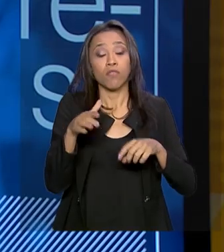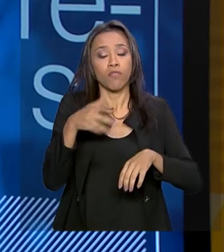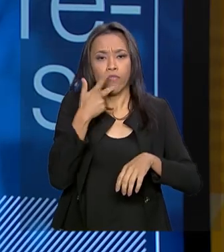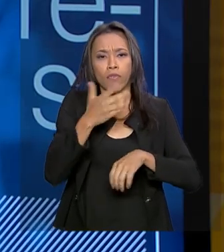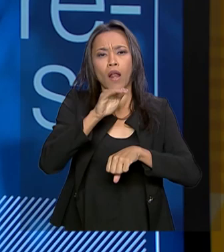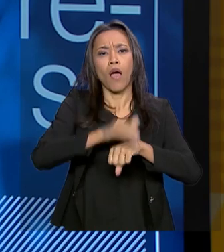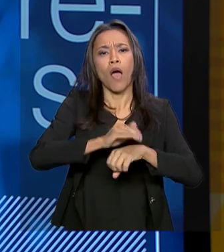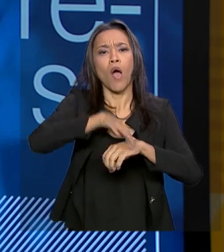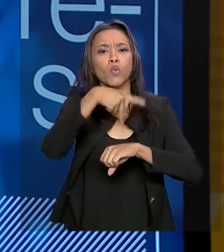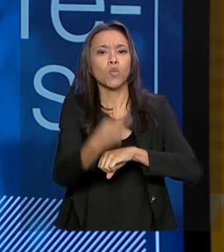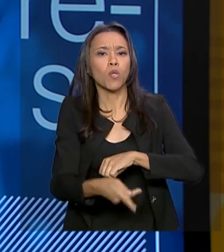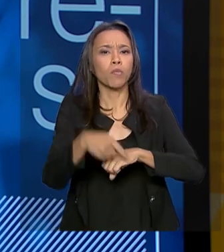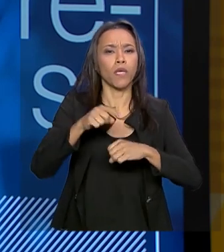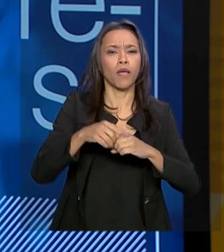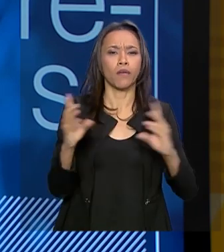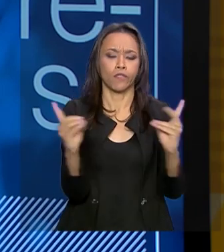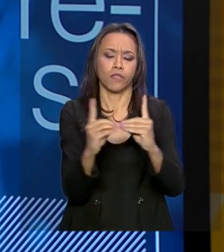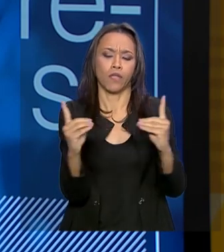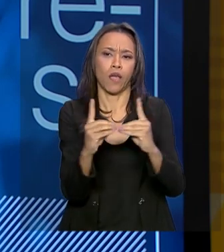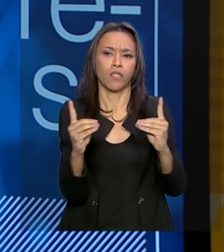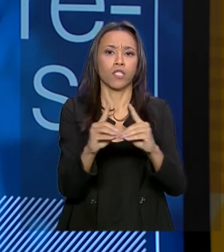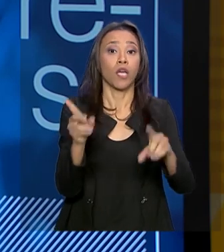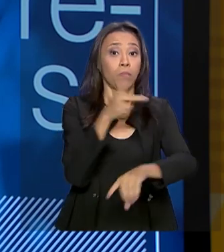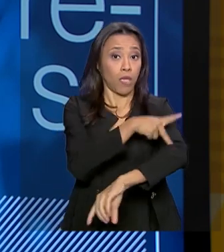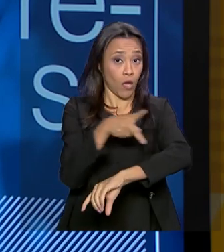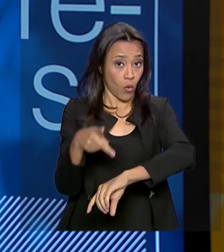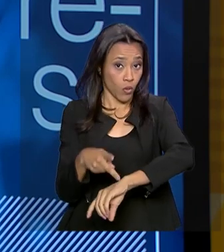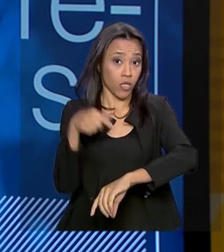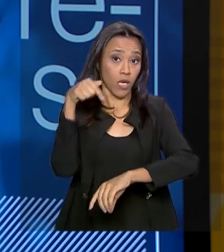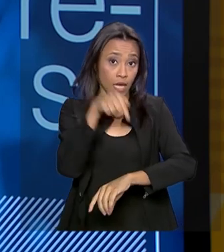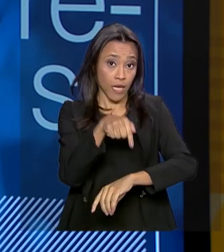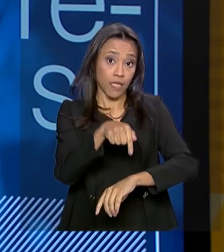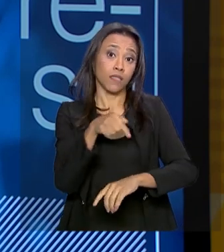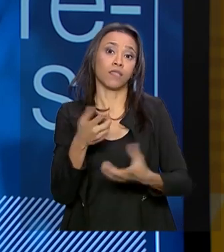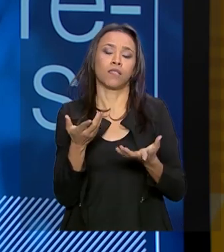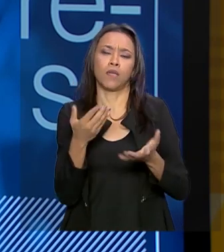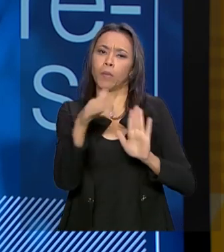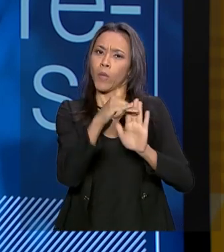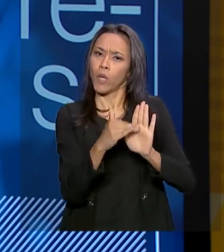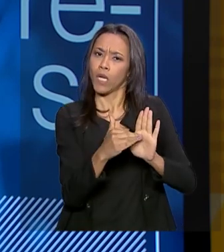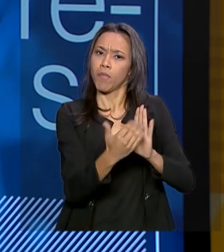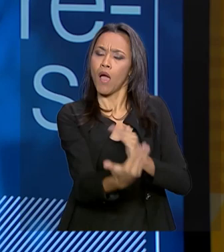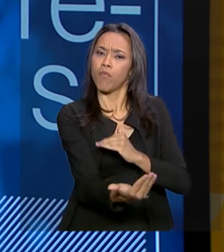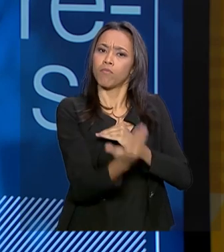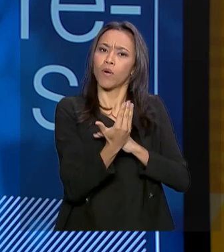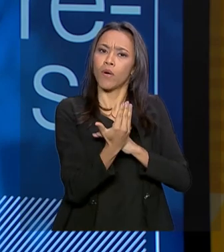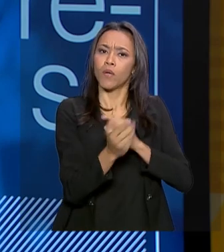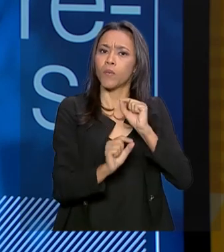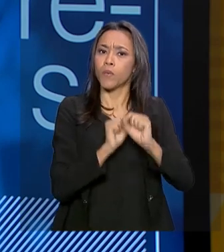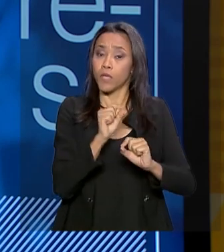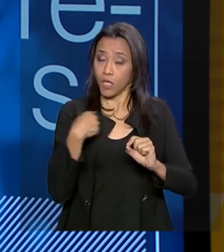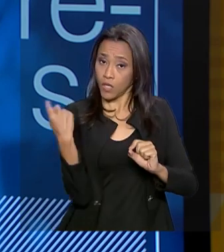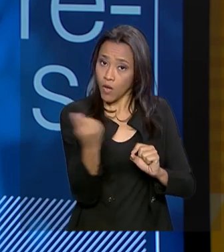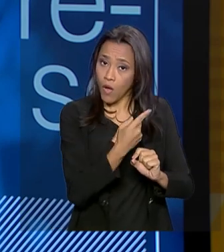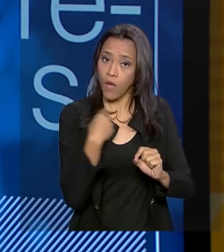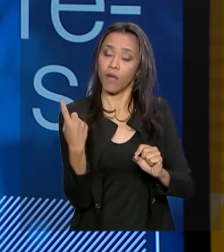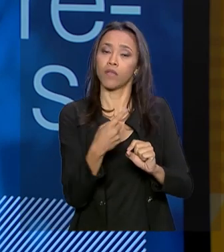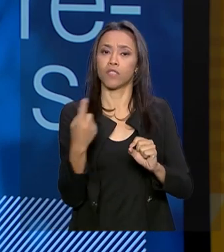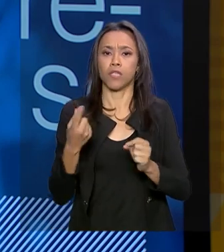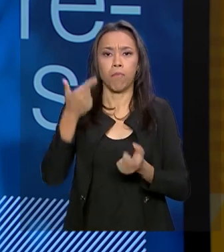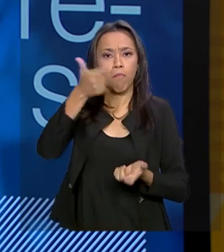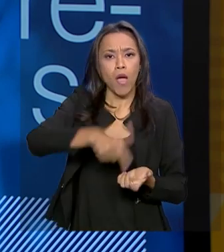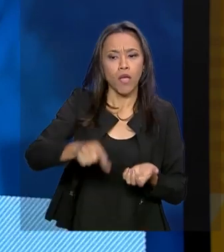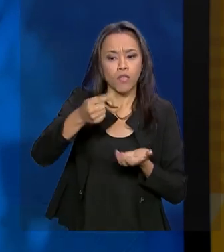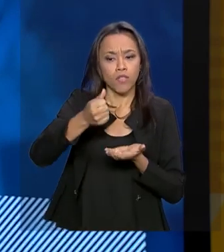-pedagógica. O Futurice subsidia esse processo a partir do momento que estamos destinando